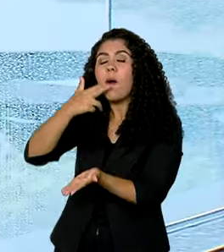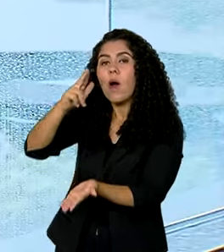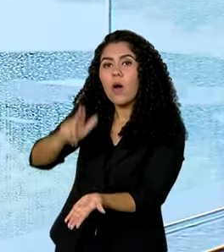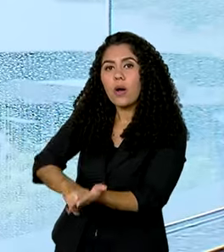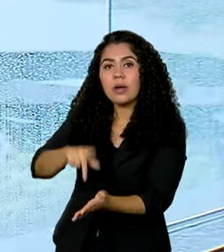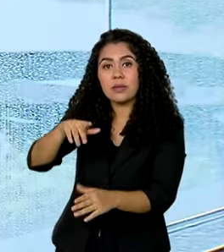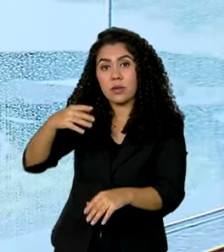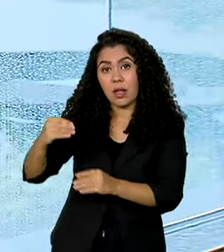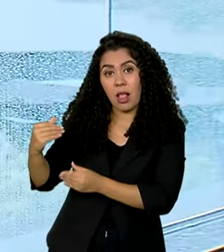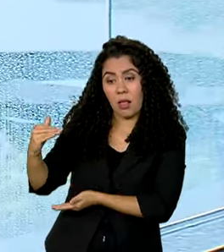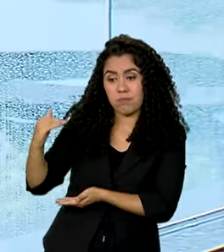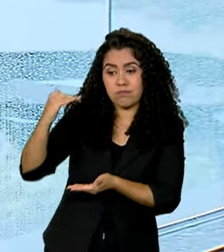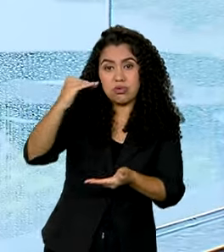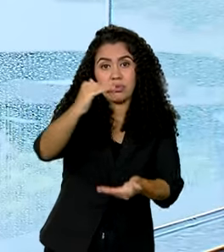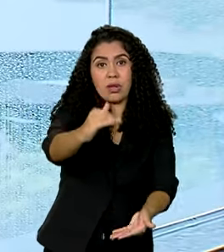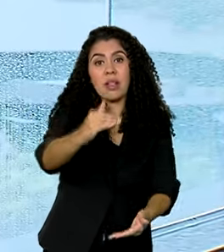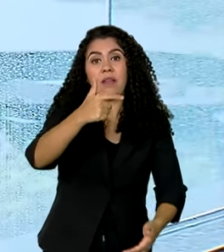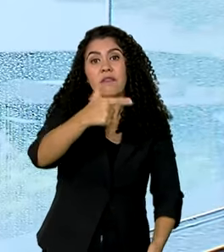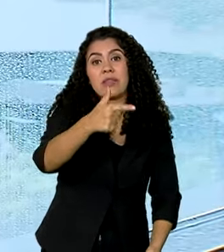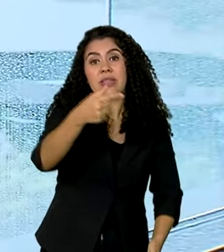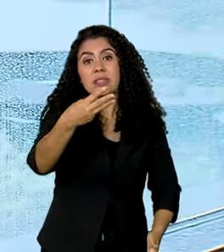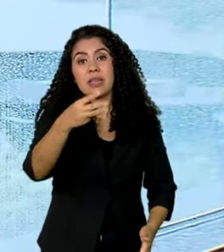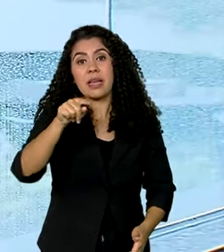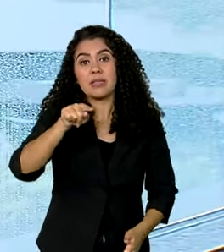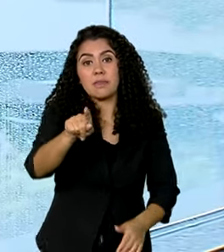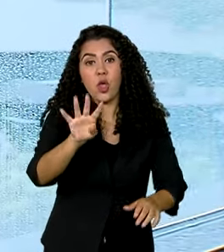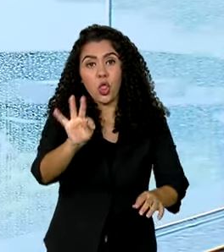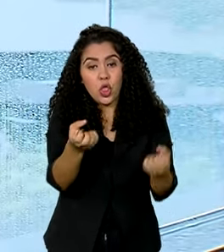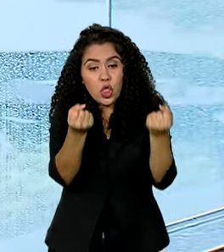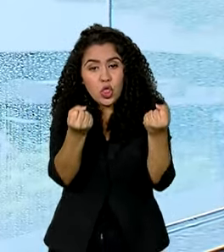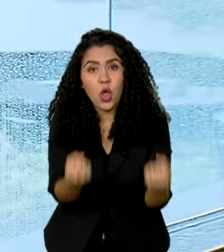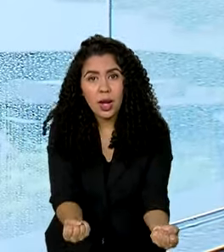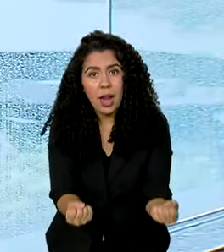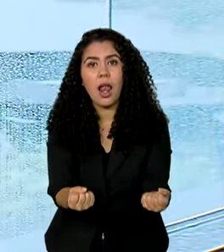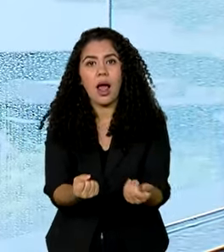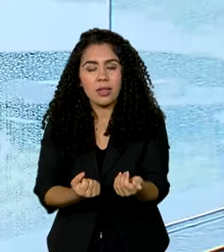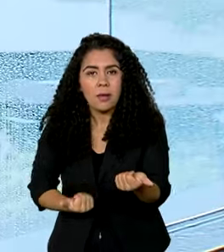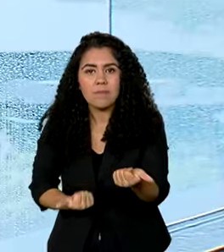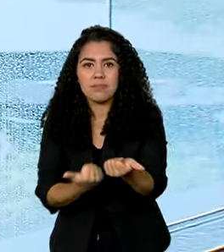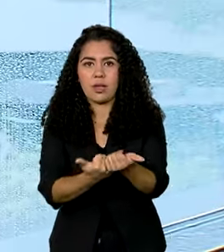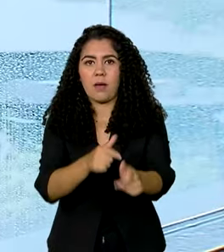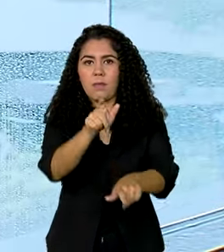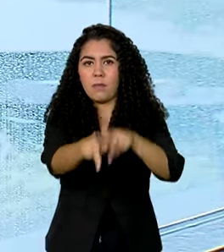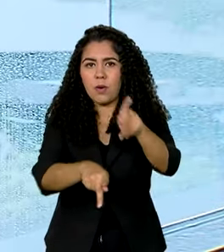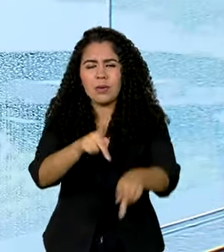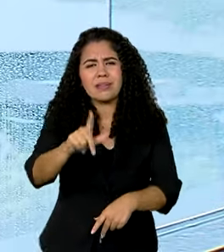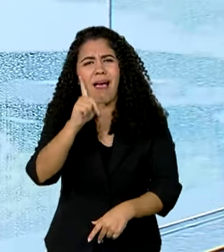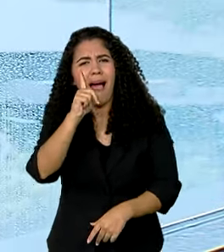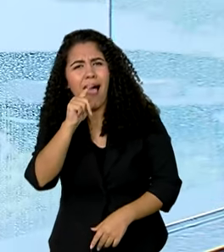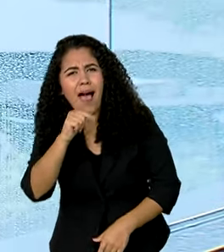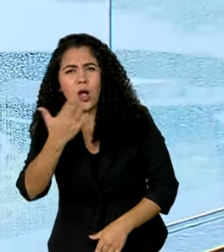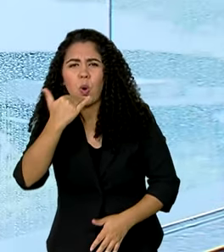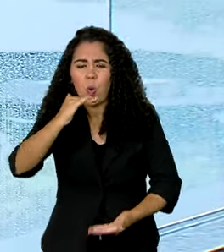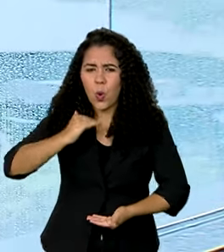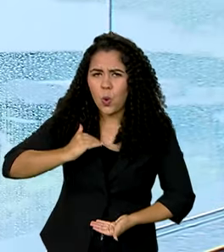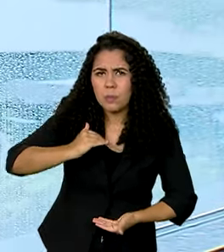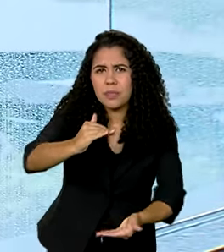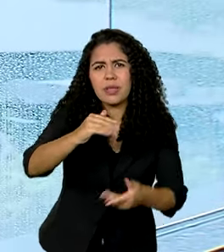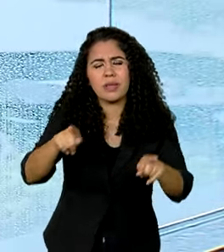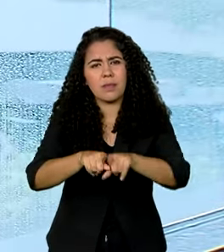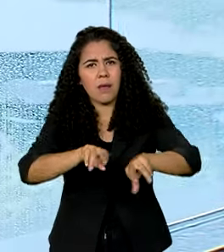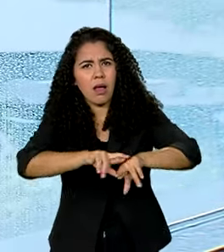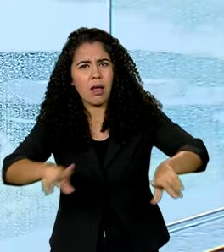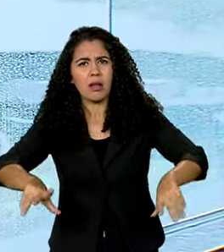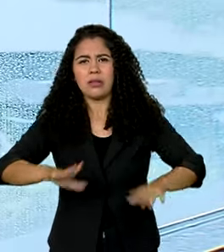23 mil toneladas de doações para as vítimas dessa tragédia. Água, cesta básica, itens de